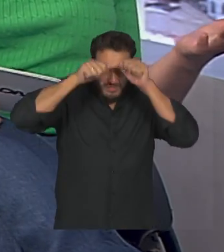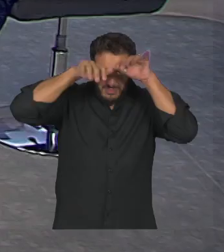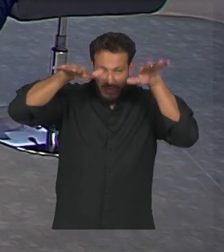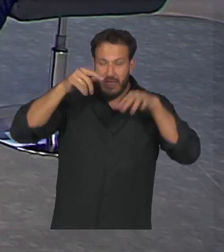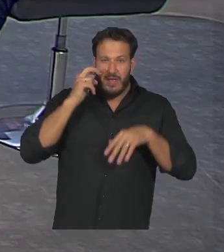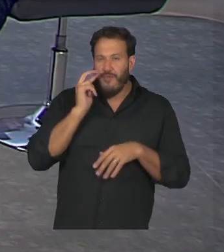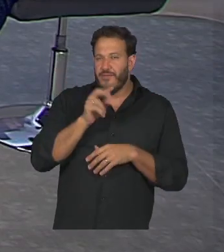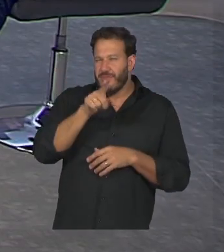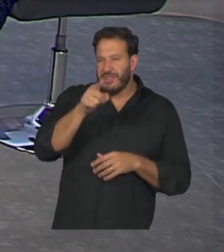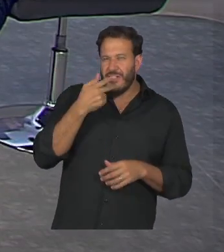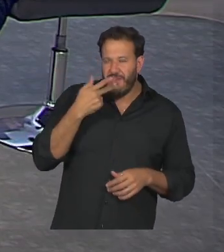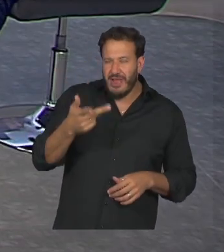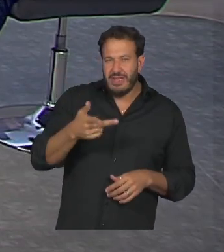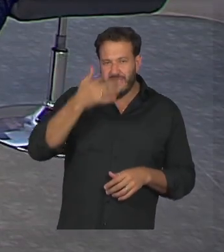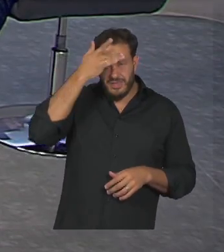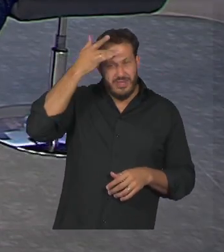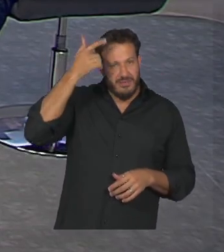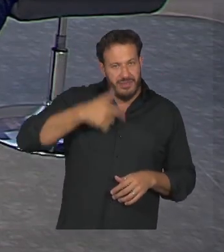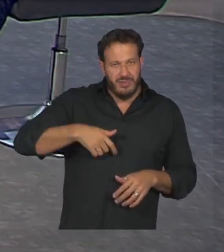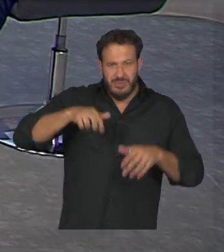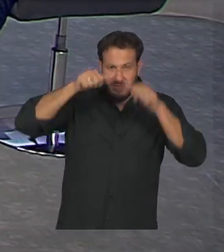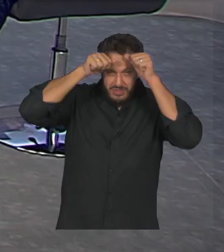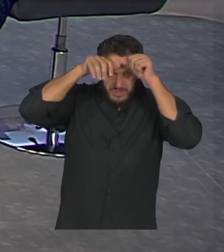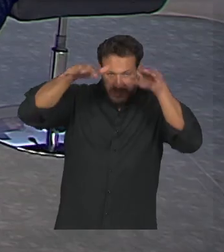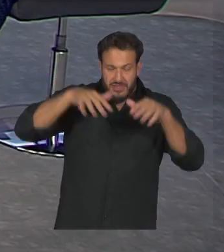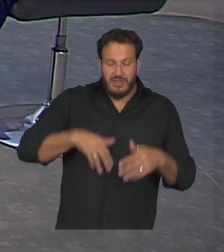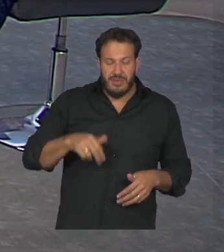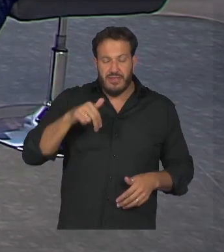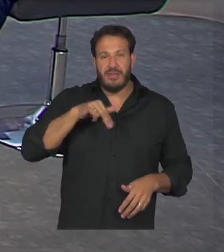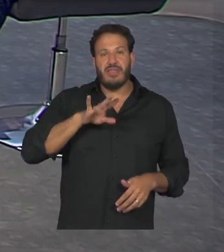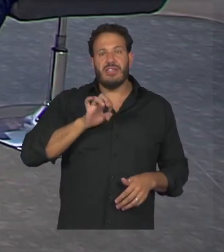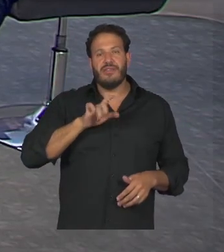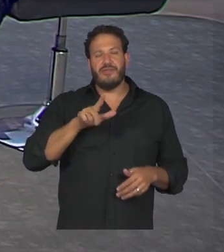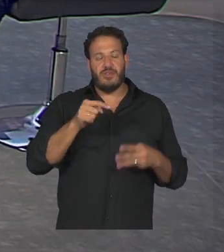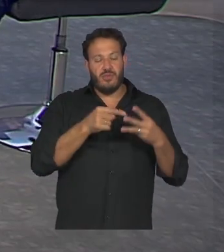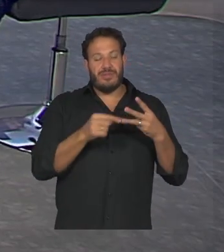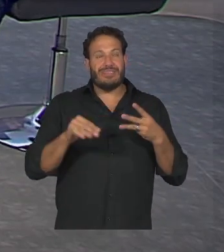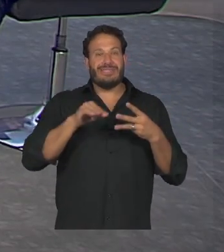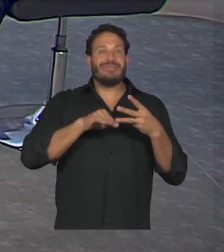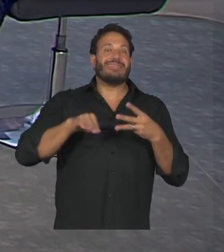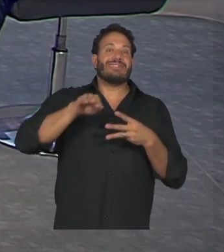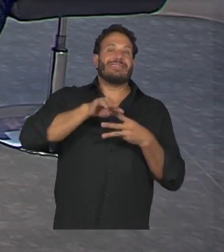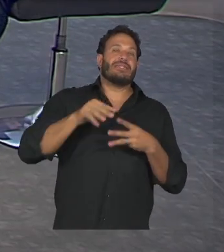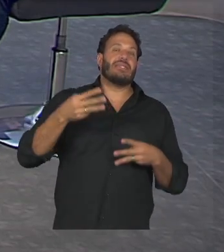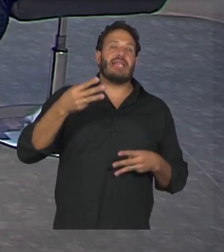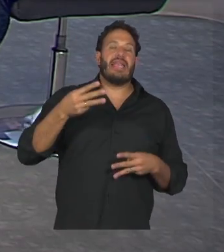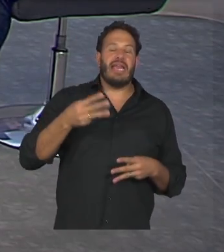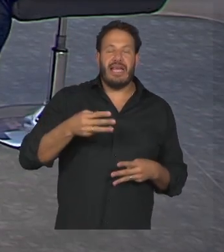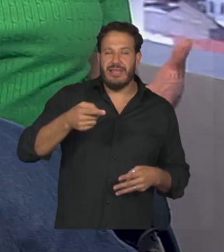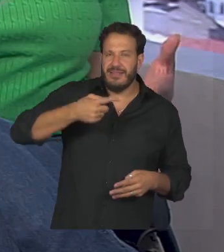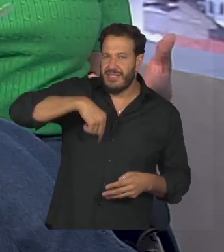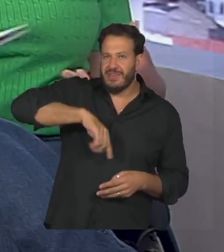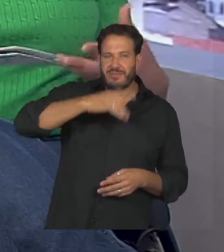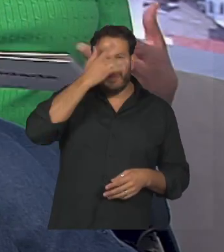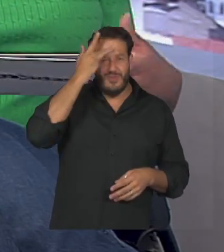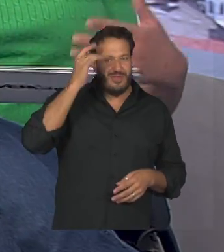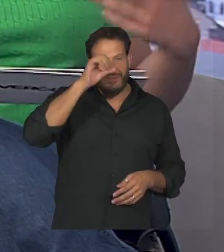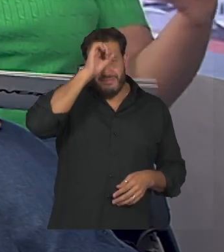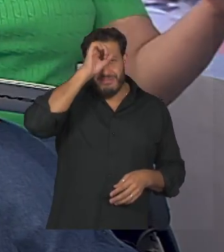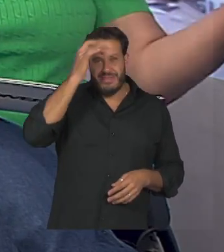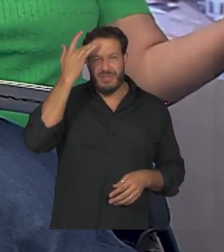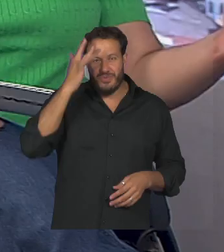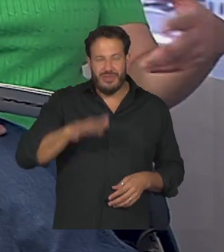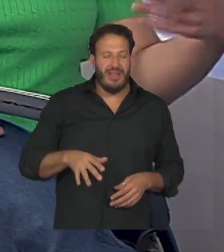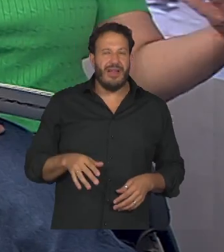você falando autista de nível 3 de suporte eu acho que isso ainda é um grande desentendimento entre a sociedade que falar